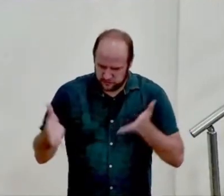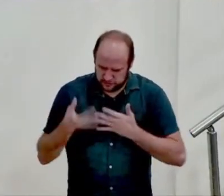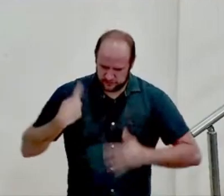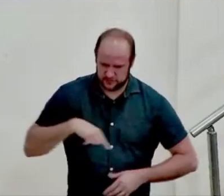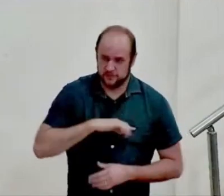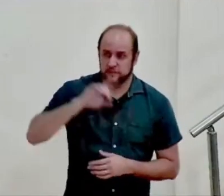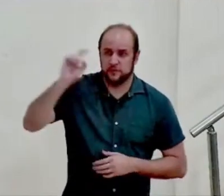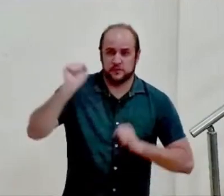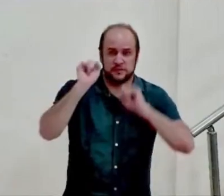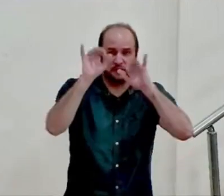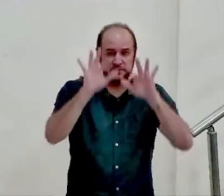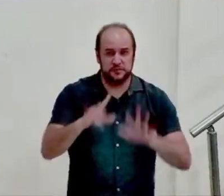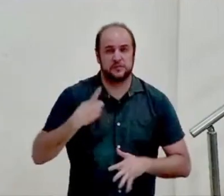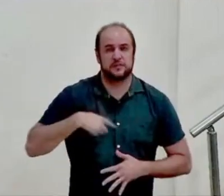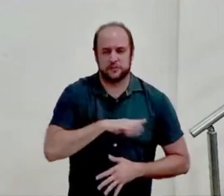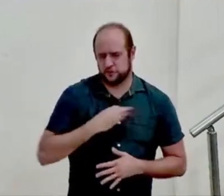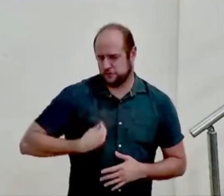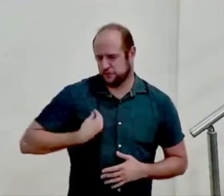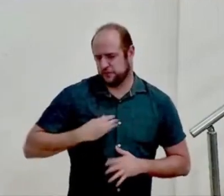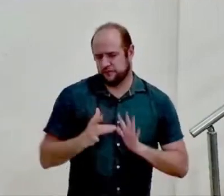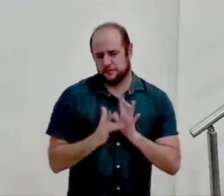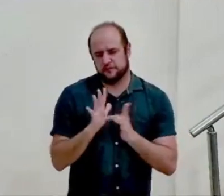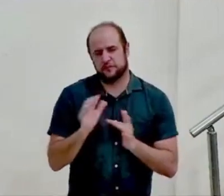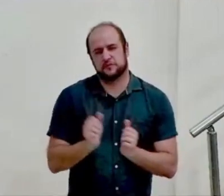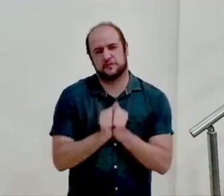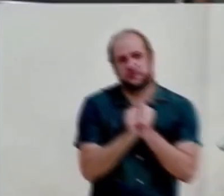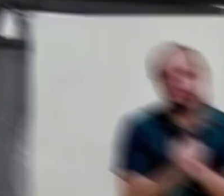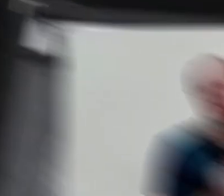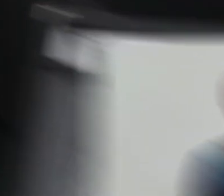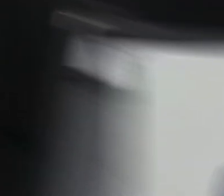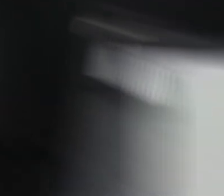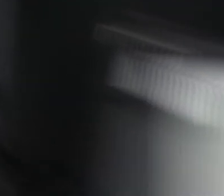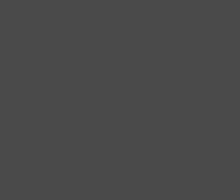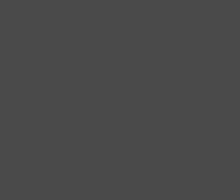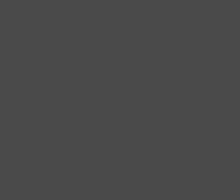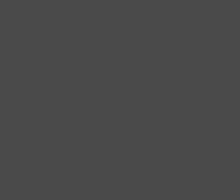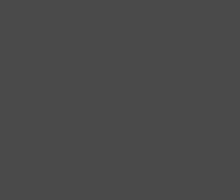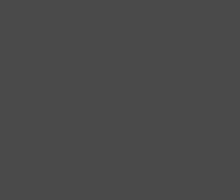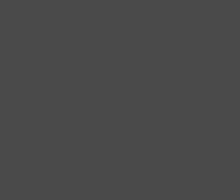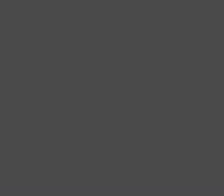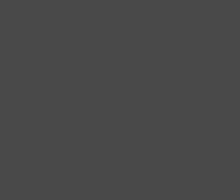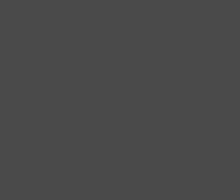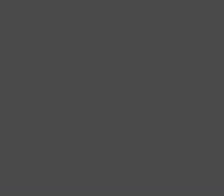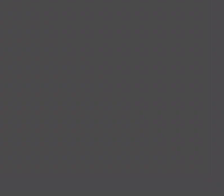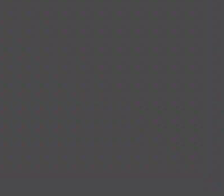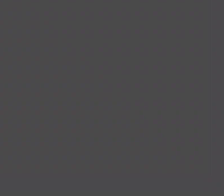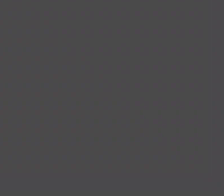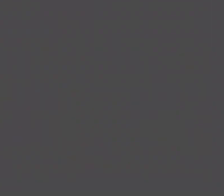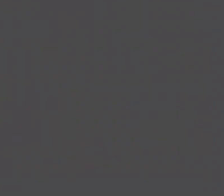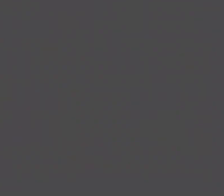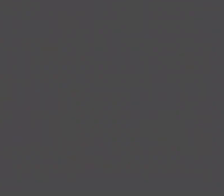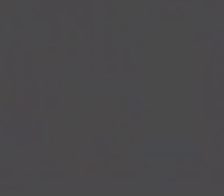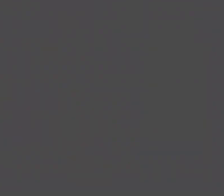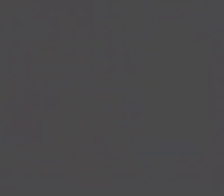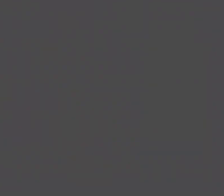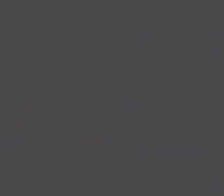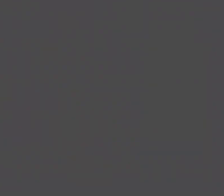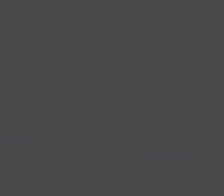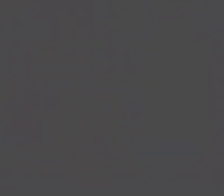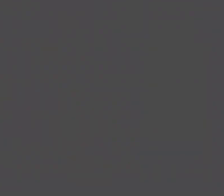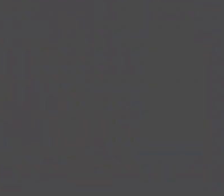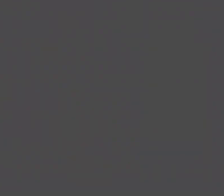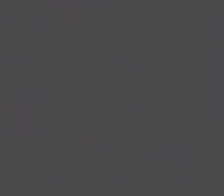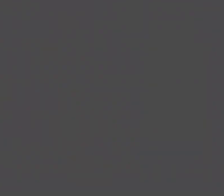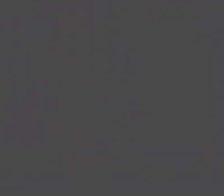assim possamos viver em nome de Jesus amém Deus abençoe a sua vida querida muito obrigado por nos acompanhar até o final desse vídeo